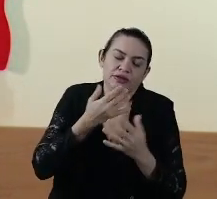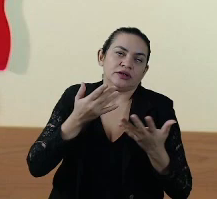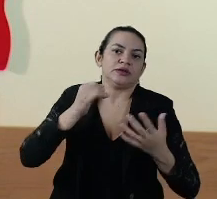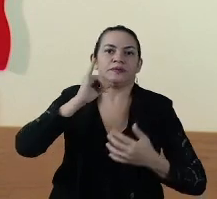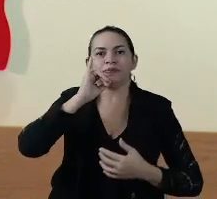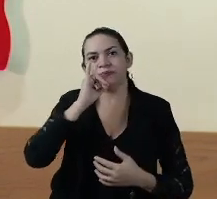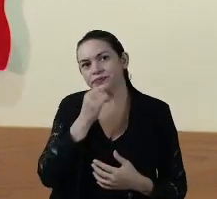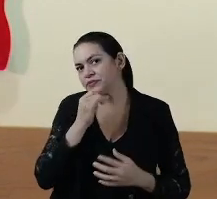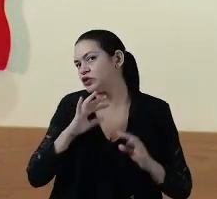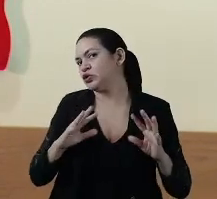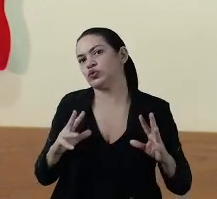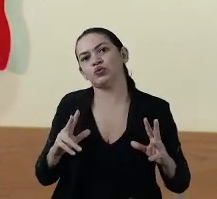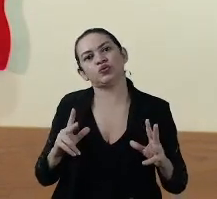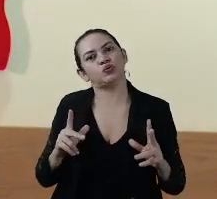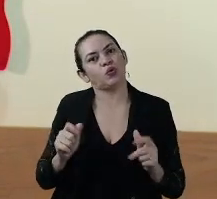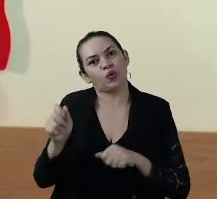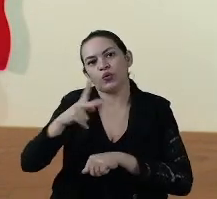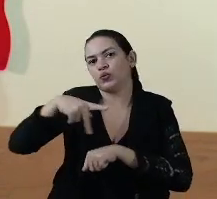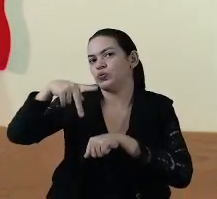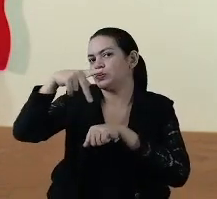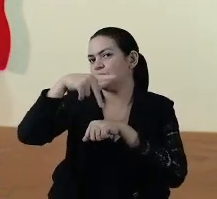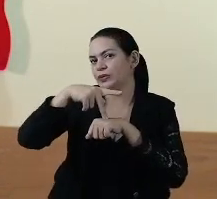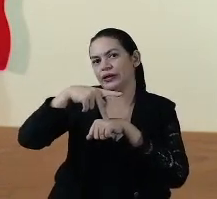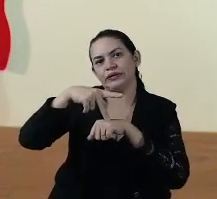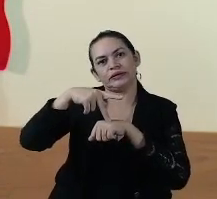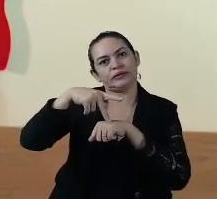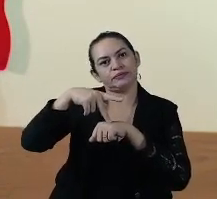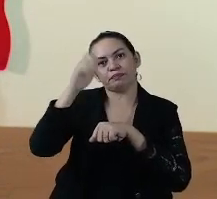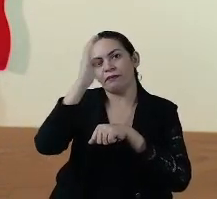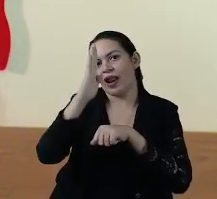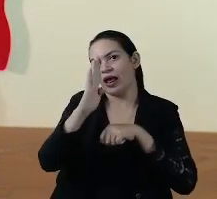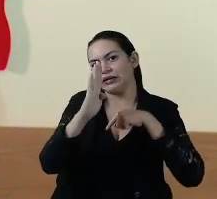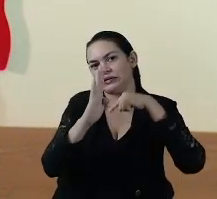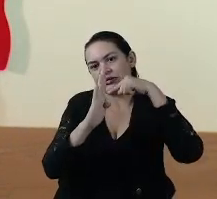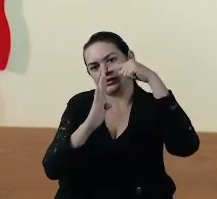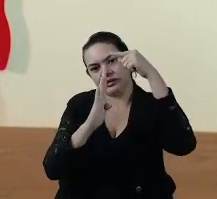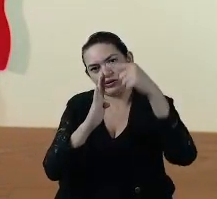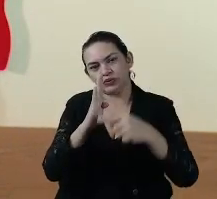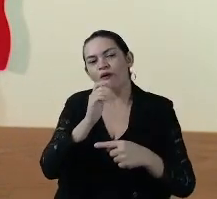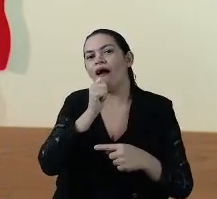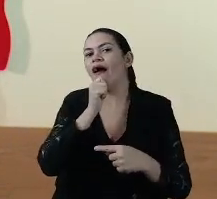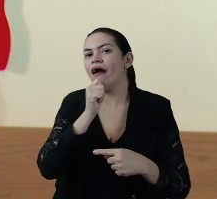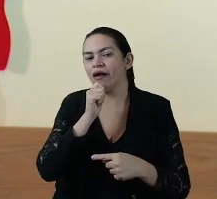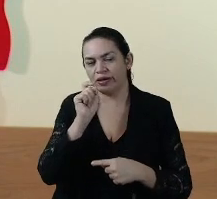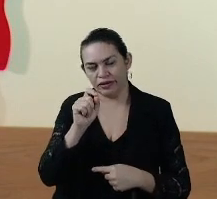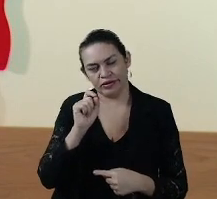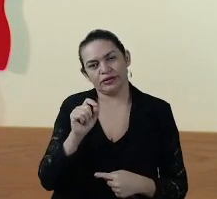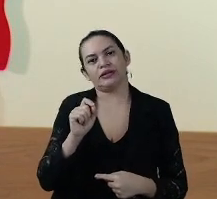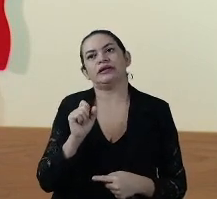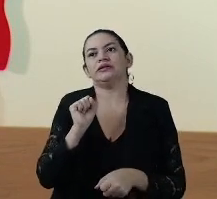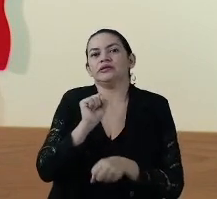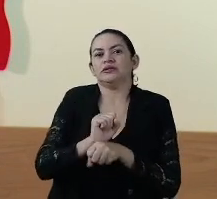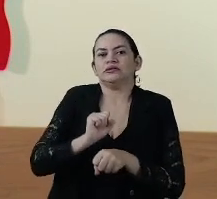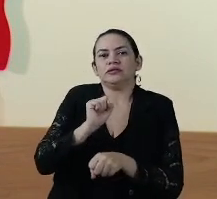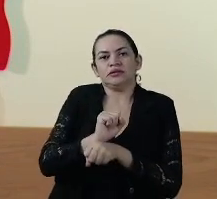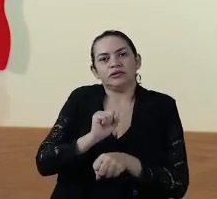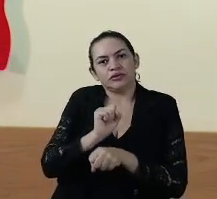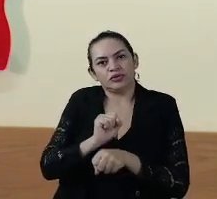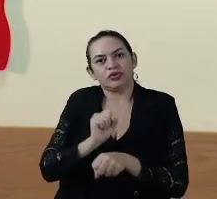lamentavelmente, em todo o país, nós ainda estamos longes de